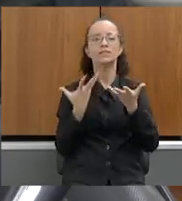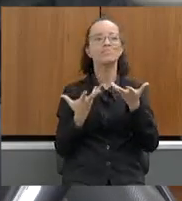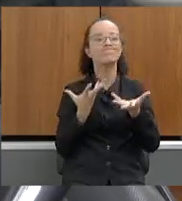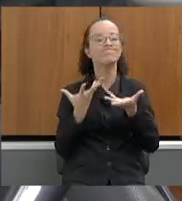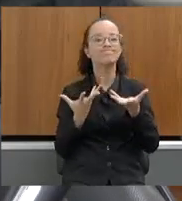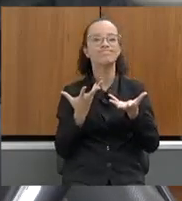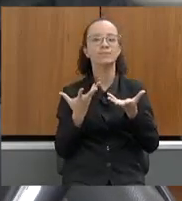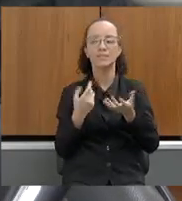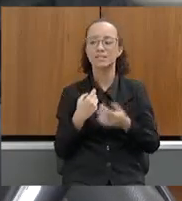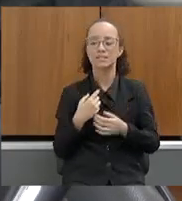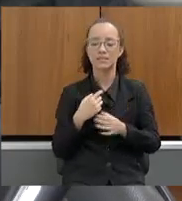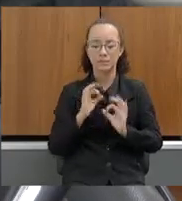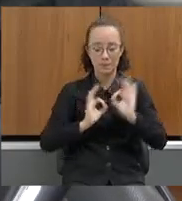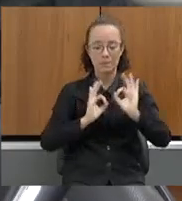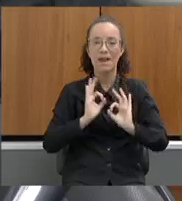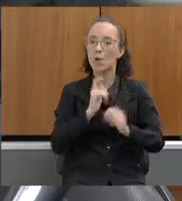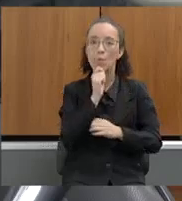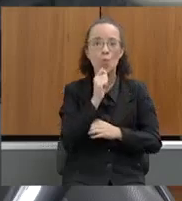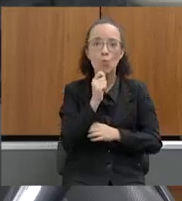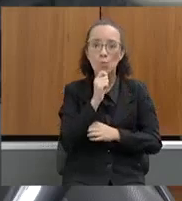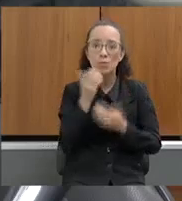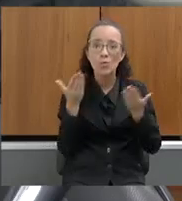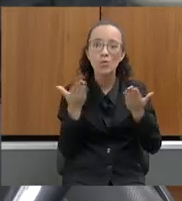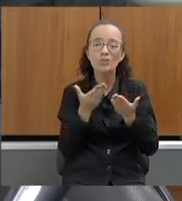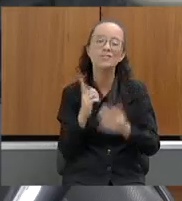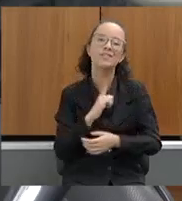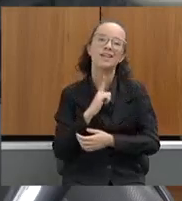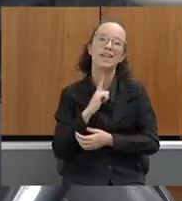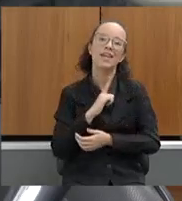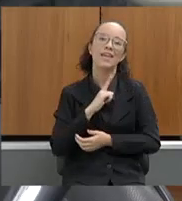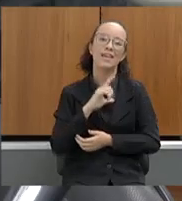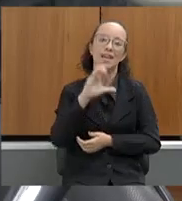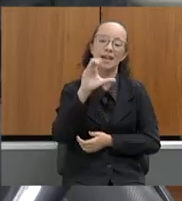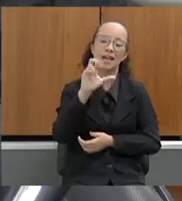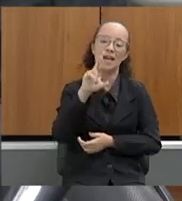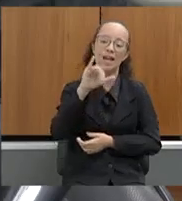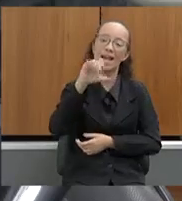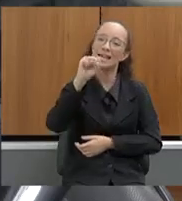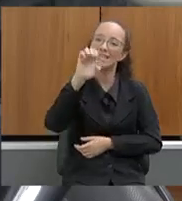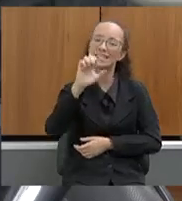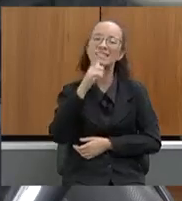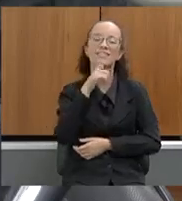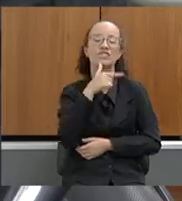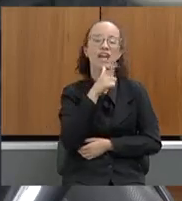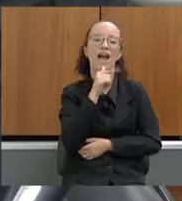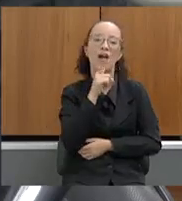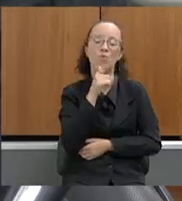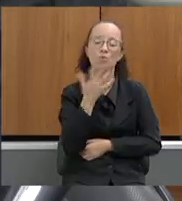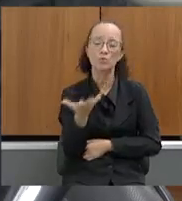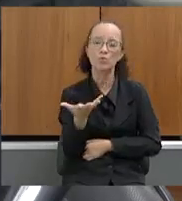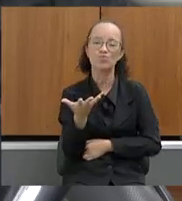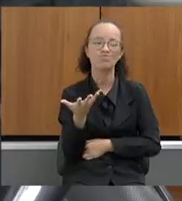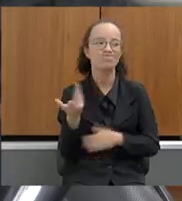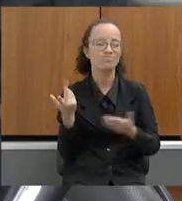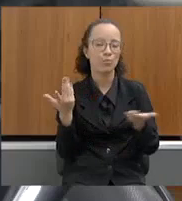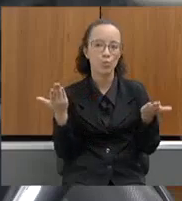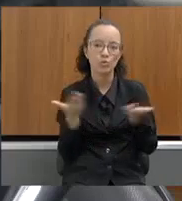nem fomos preparados para isso, vivemos hoje a crise hídrica de uma forma muito efetiva, muito